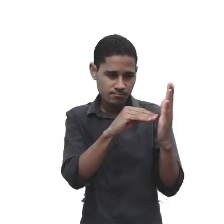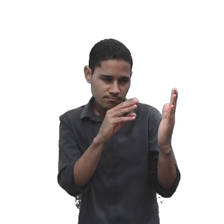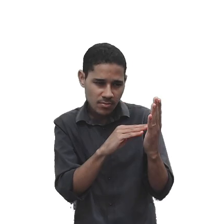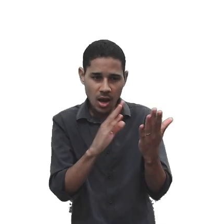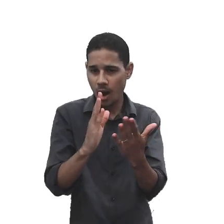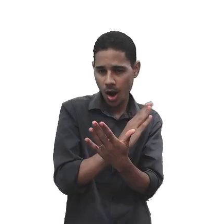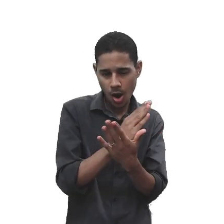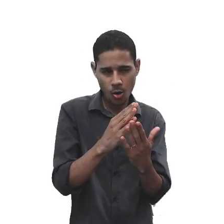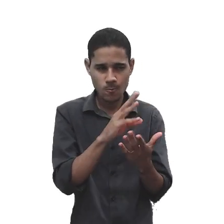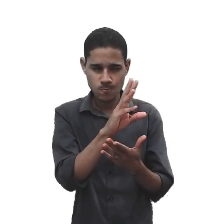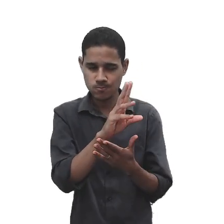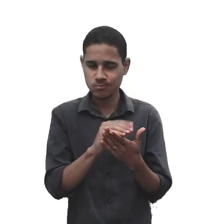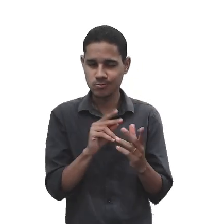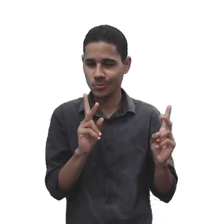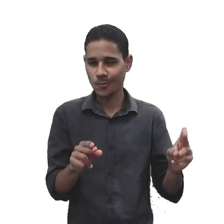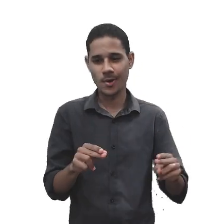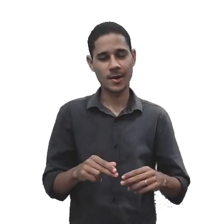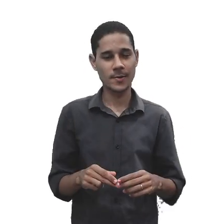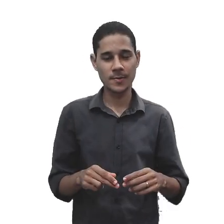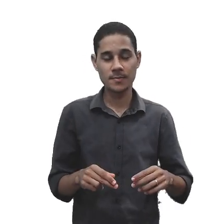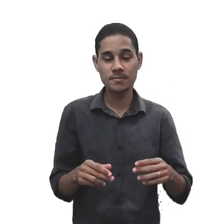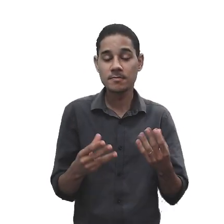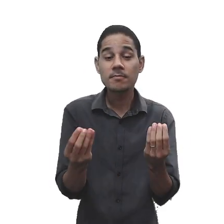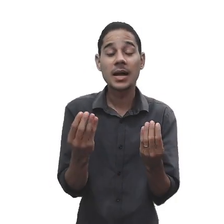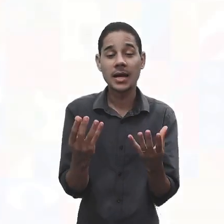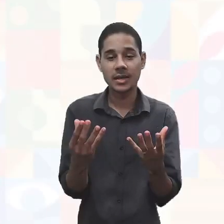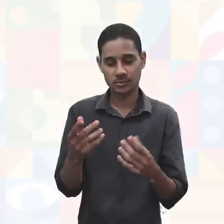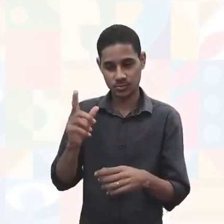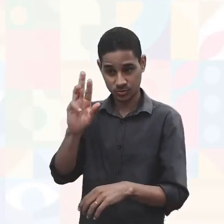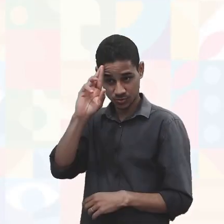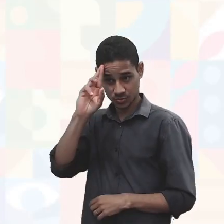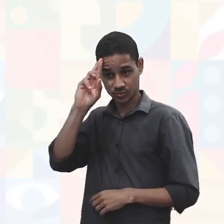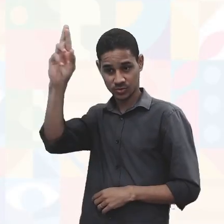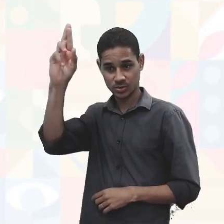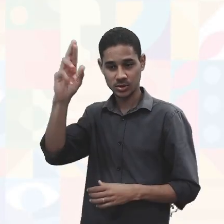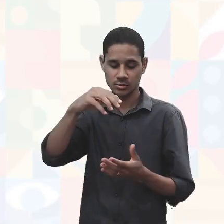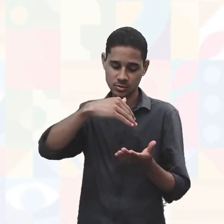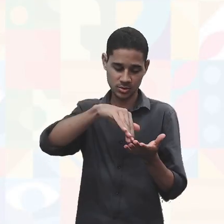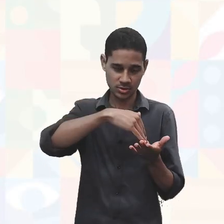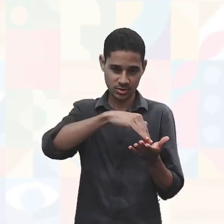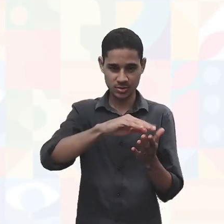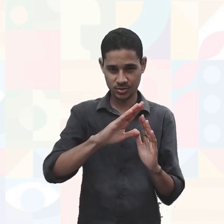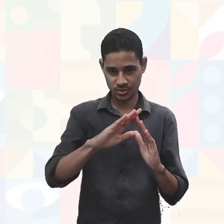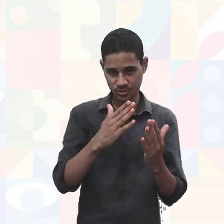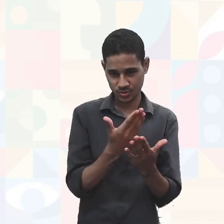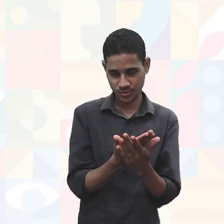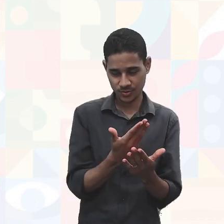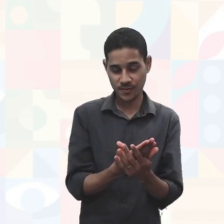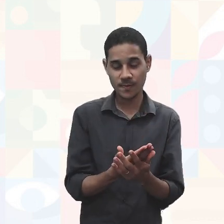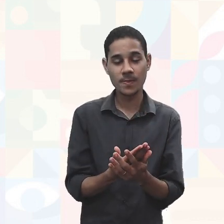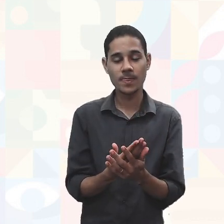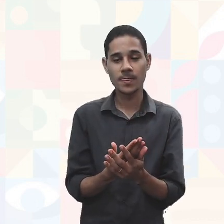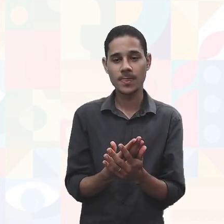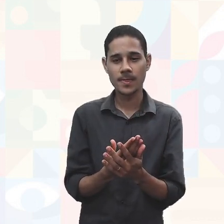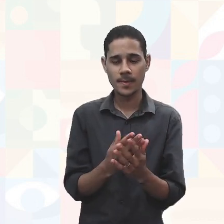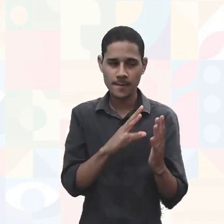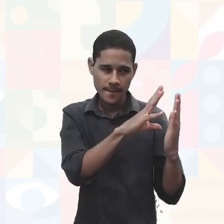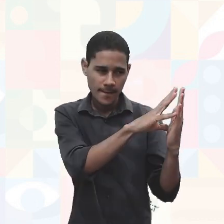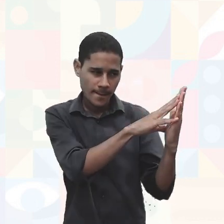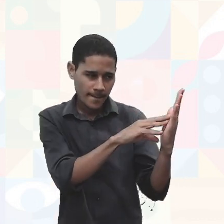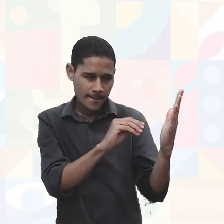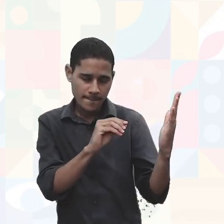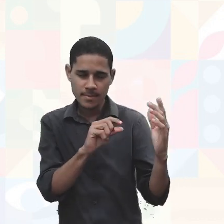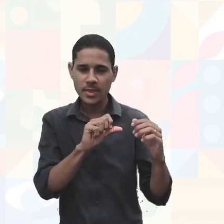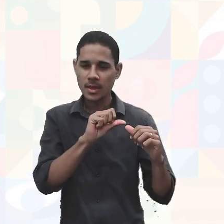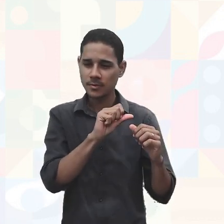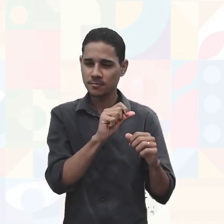para que tanto o gestor, junto também o secretário escolar, vai adequar esse modelo de